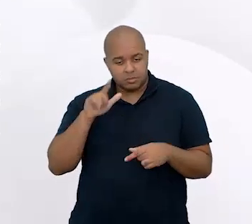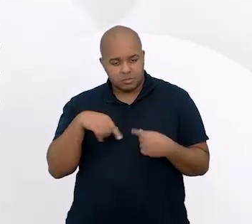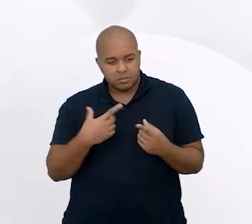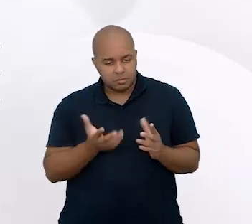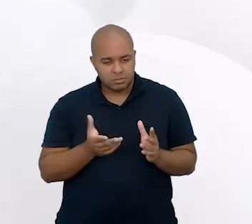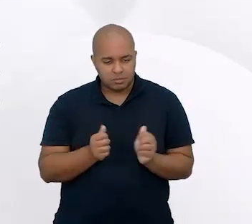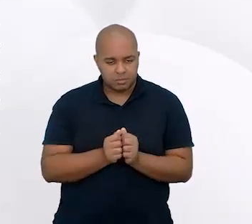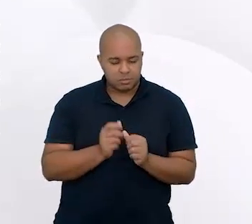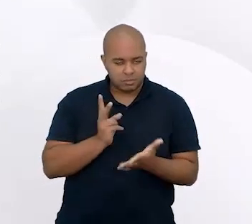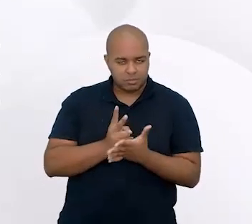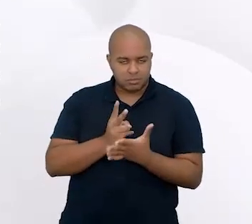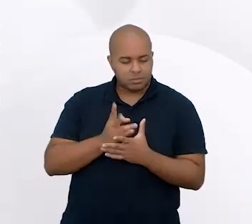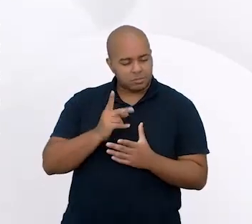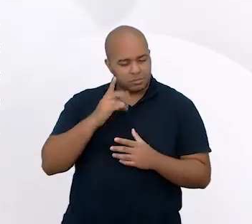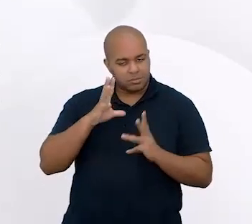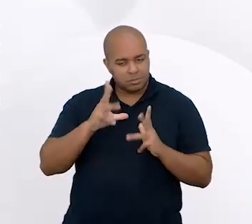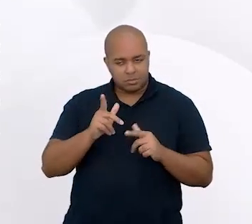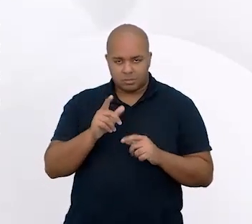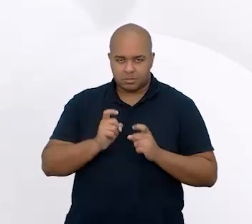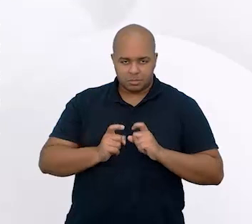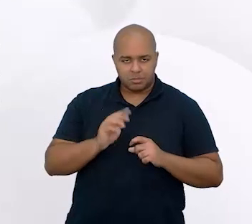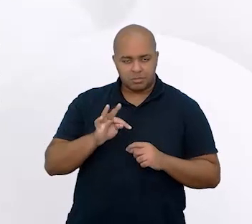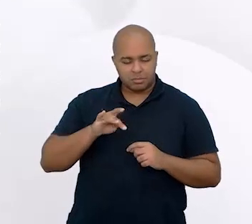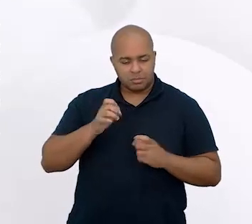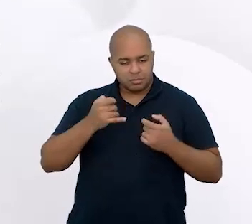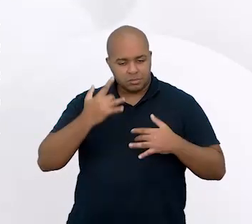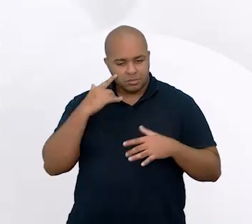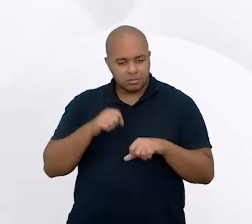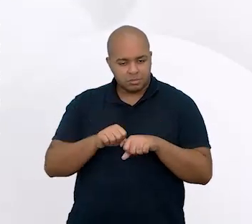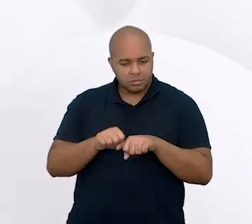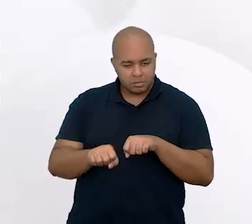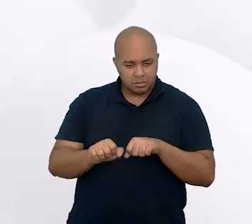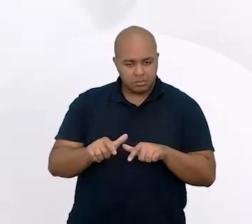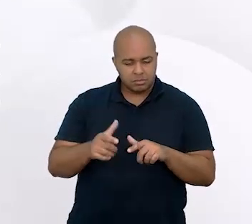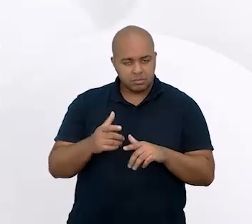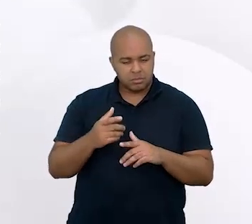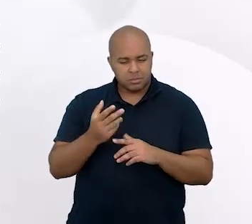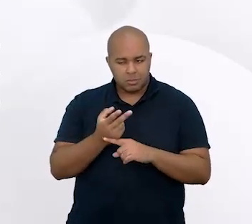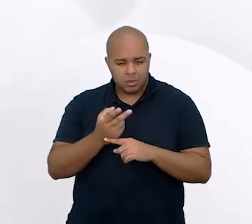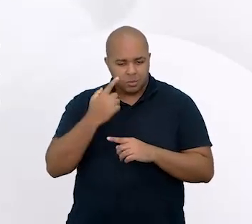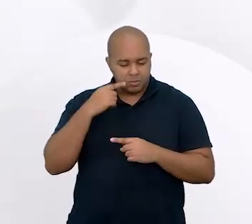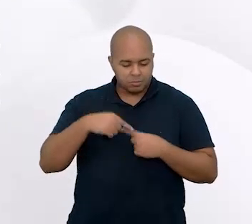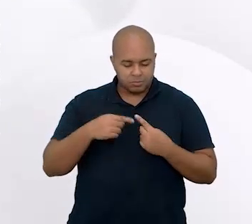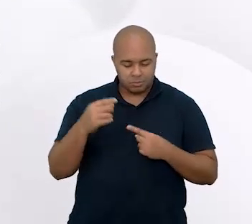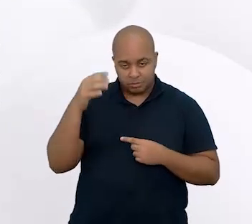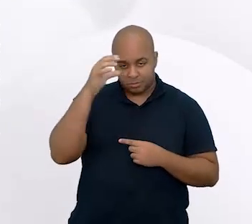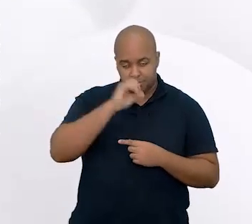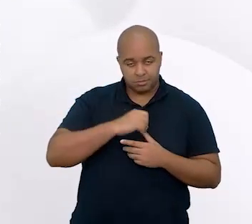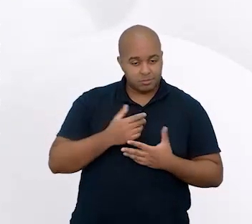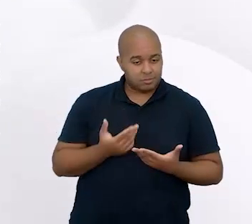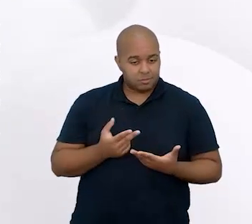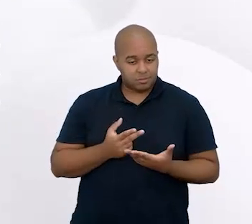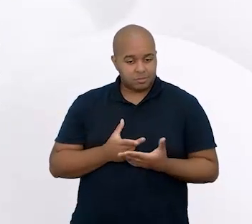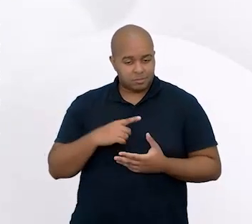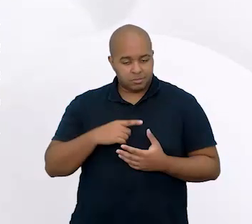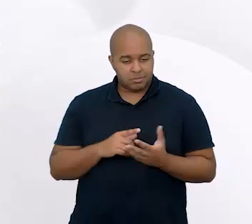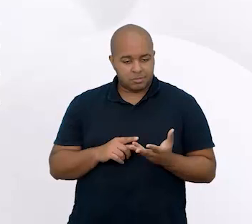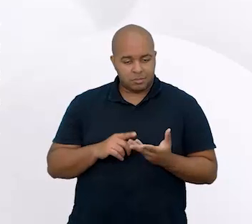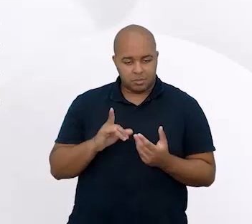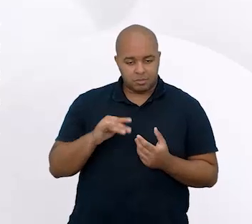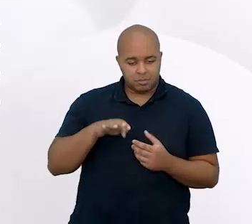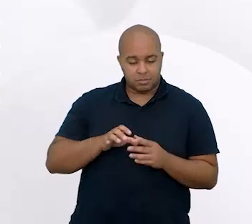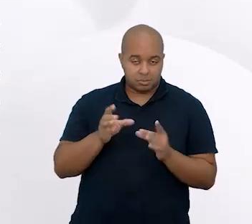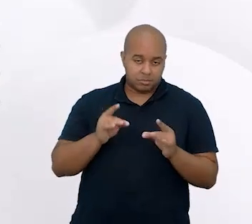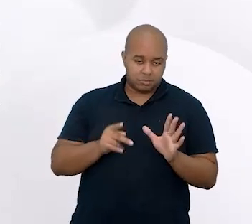parceira, toda a TPC, falando da formação e da busca pela atualização. Temos também as competências